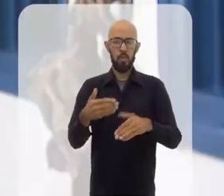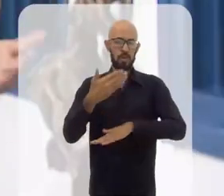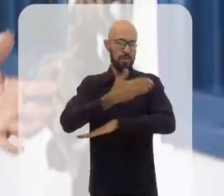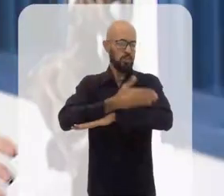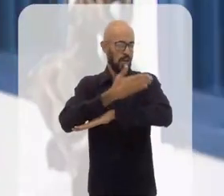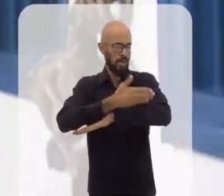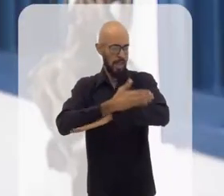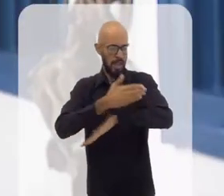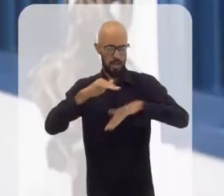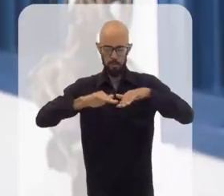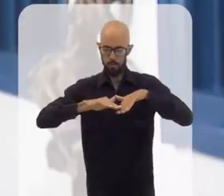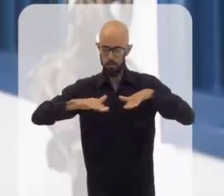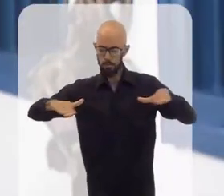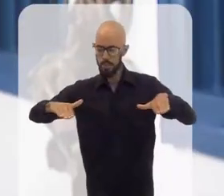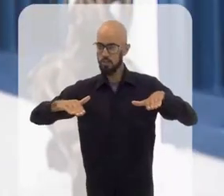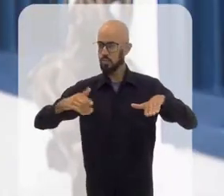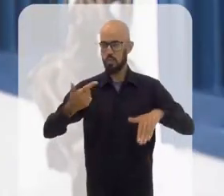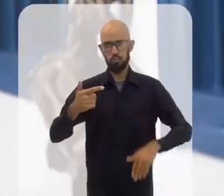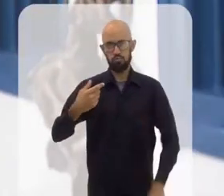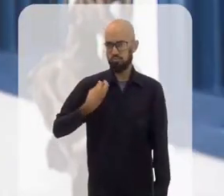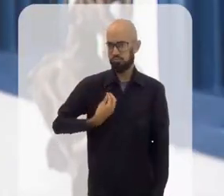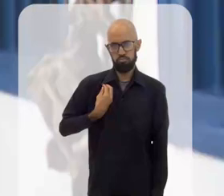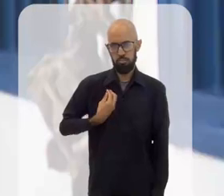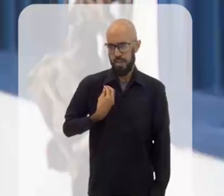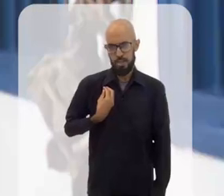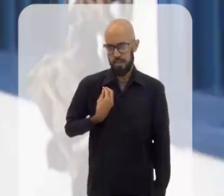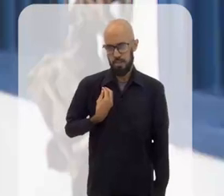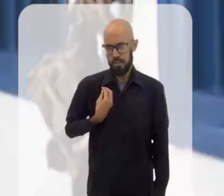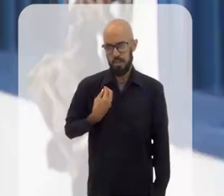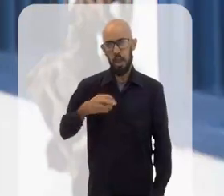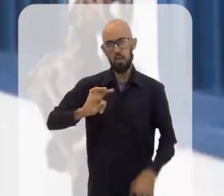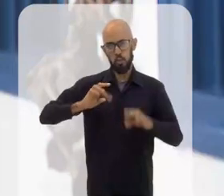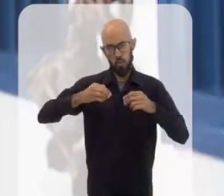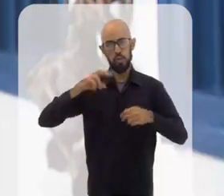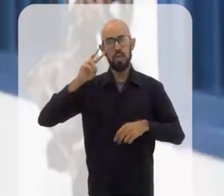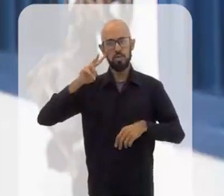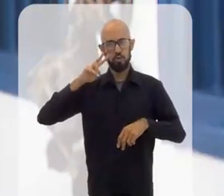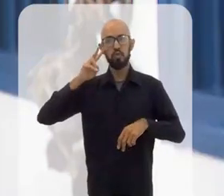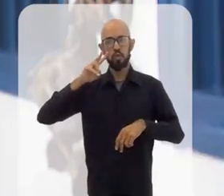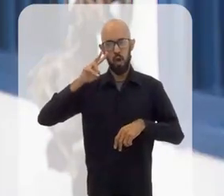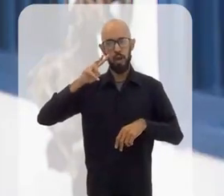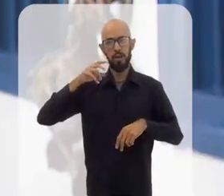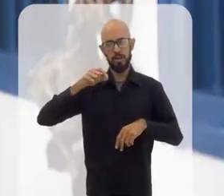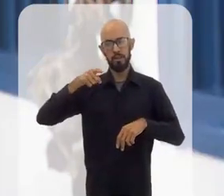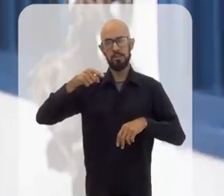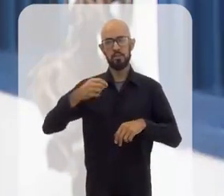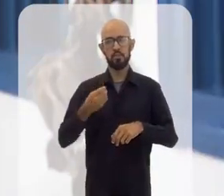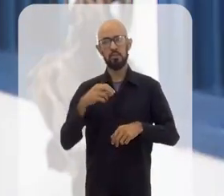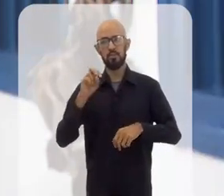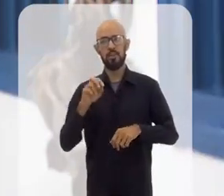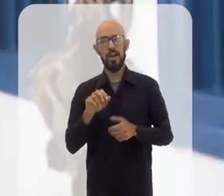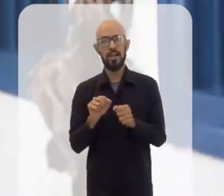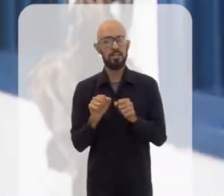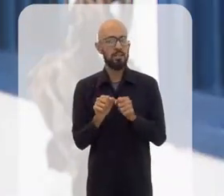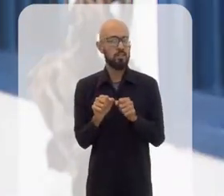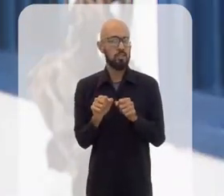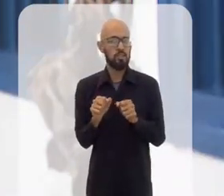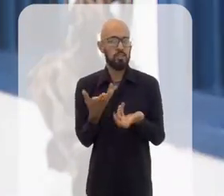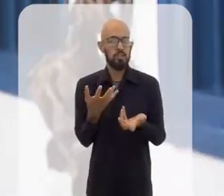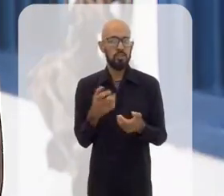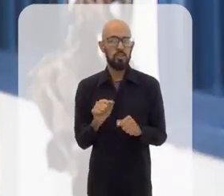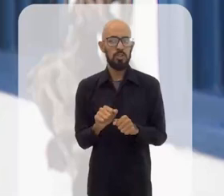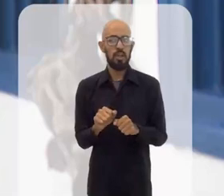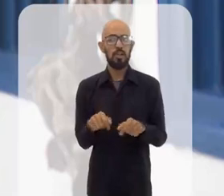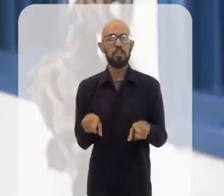o piso, são coisas que realmente não existem mais. E toda a história, né? Que isso vai